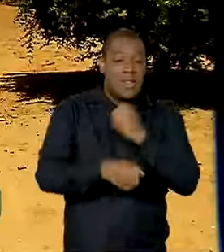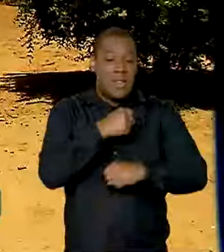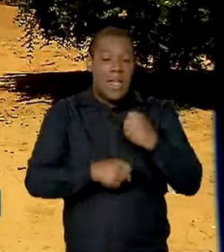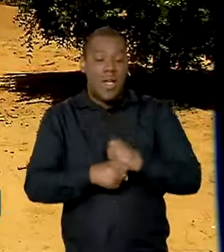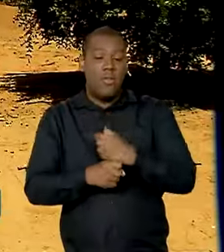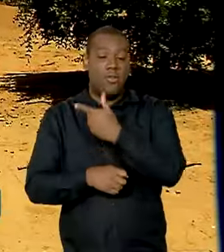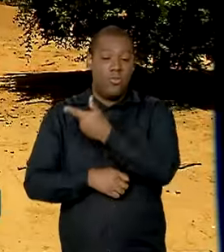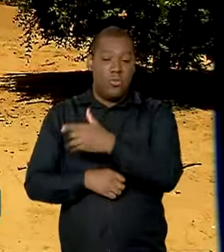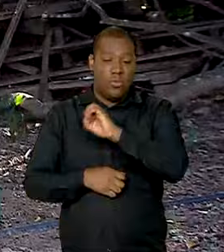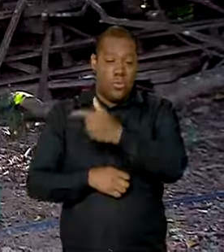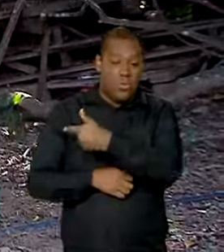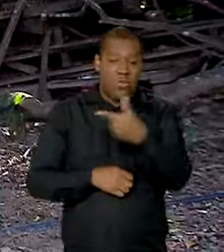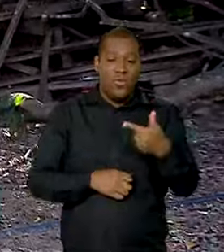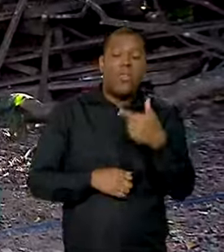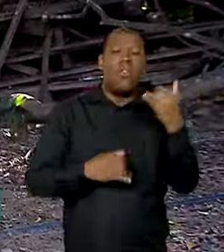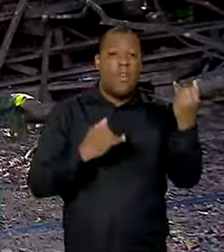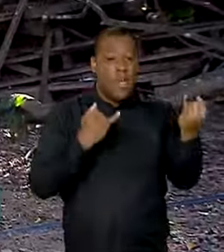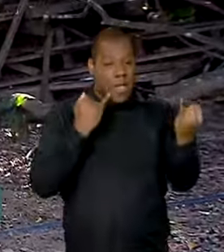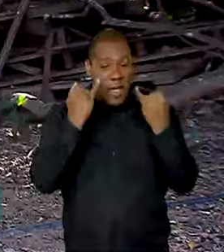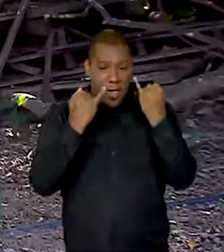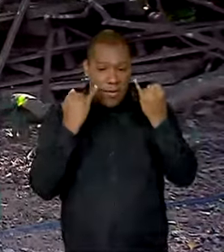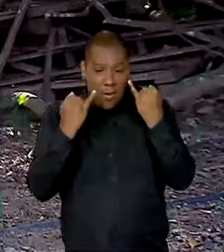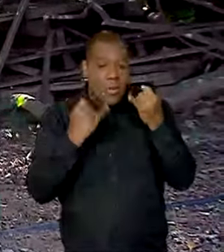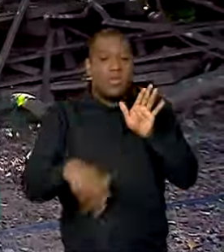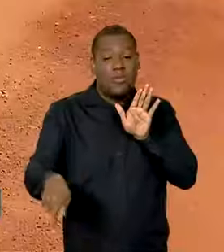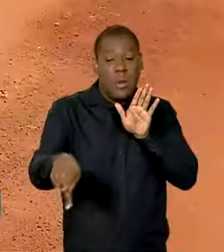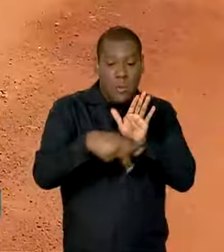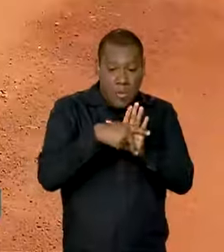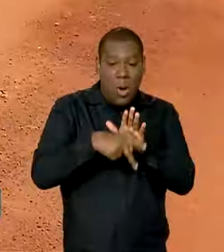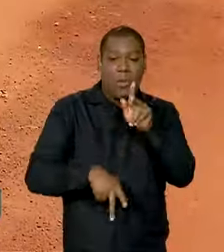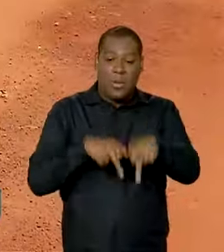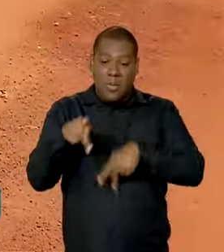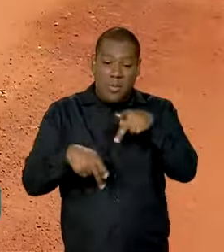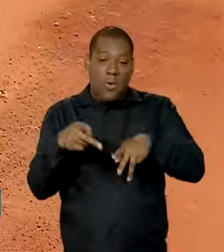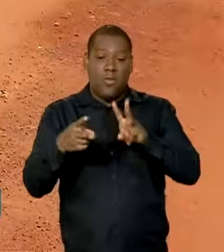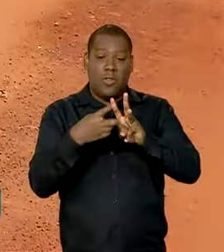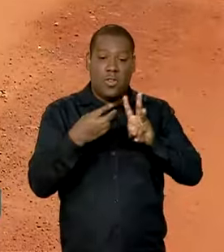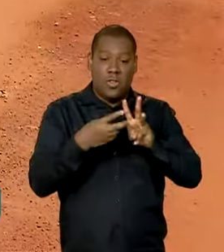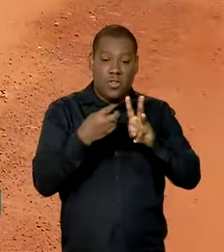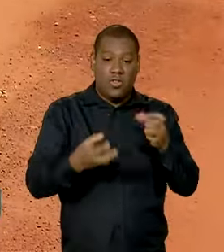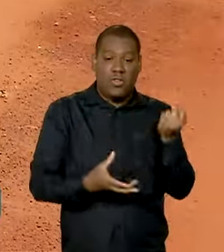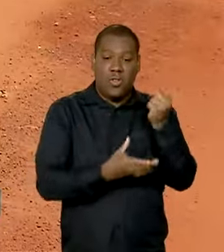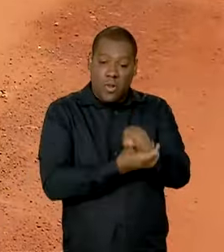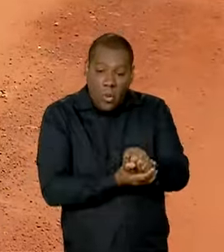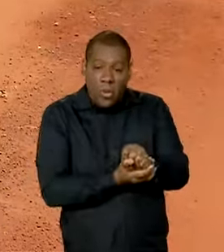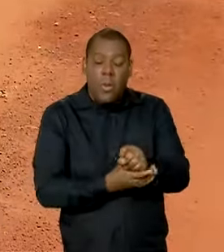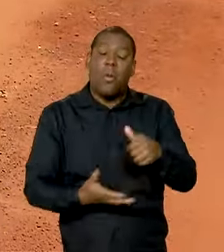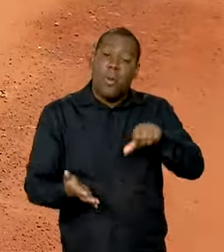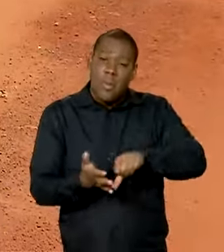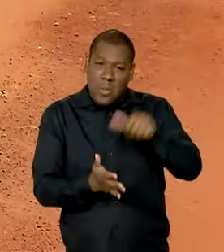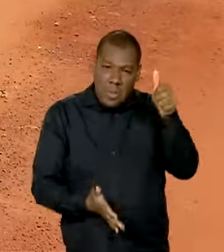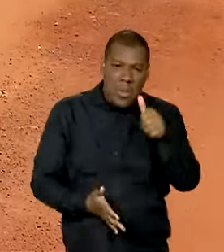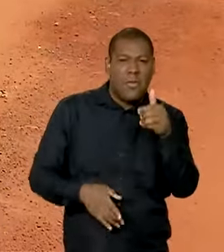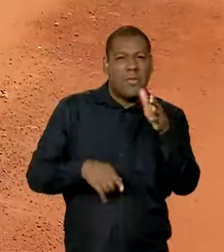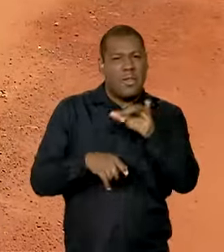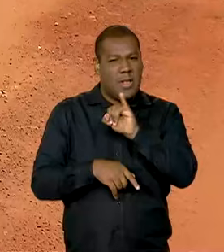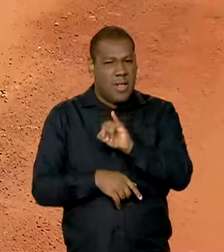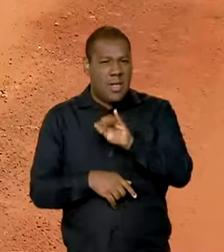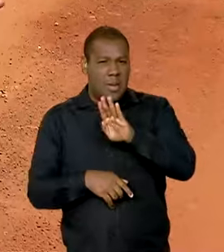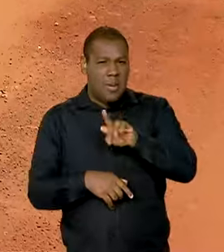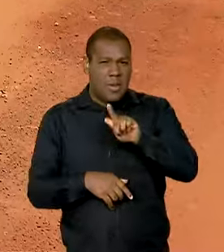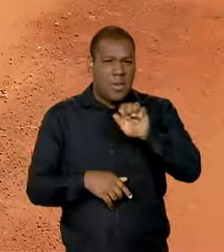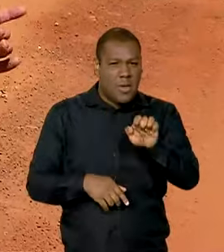específicas sobre essas duas populações. Pela primeira vez, o Censo faz uma radiografia da